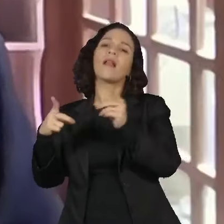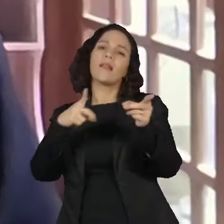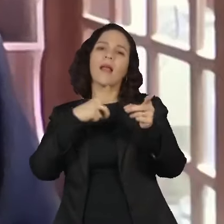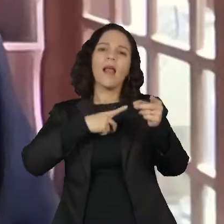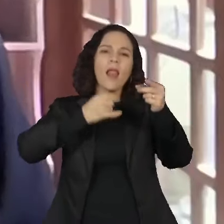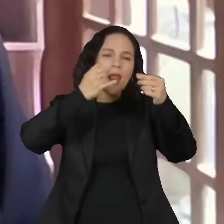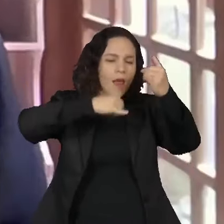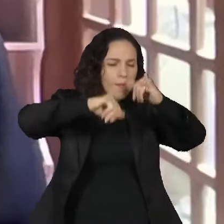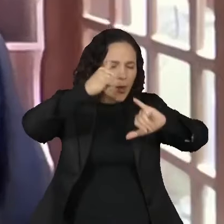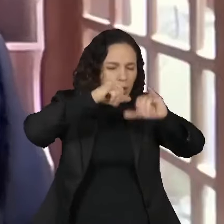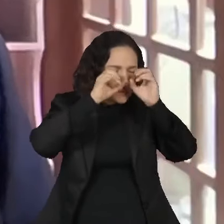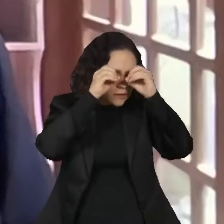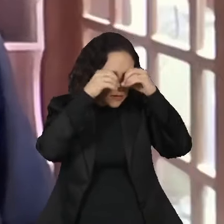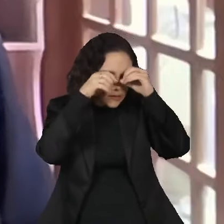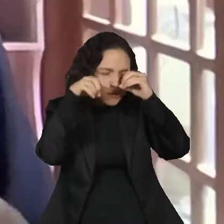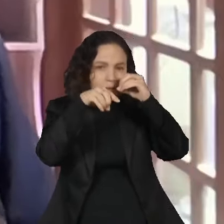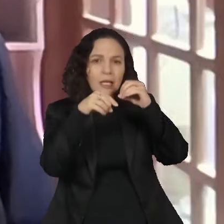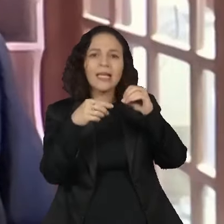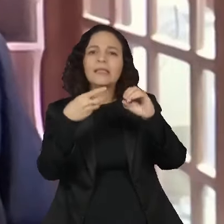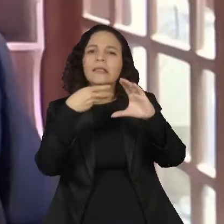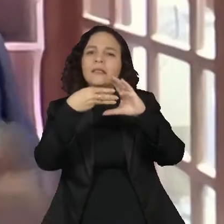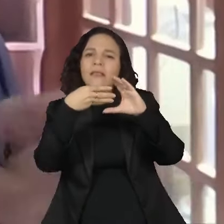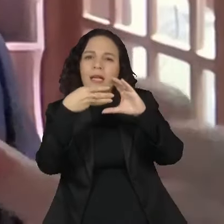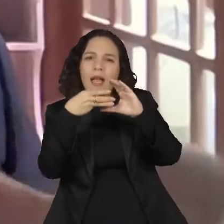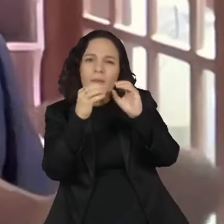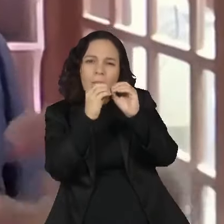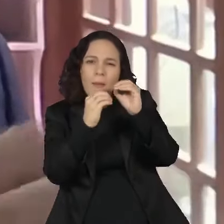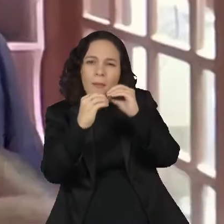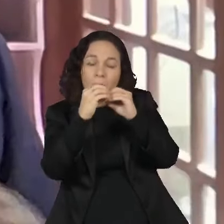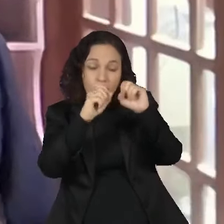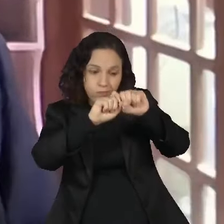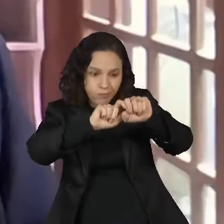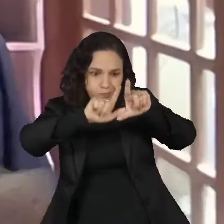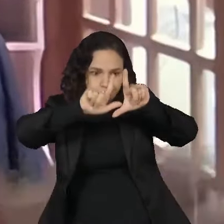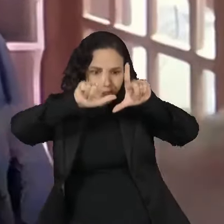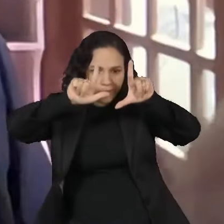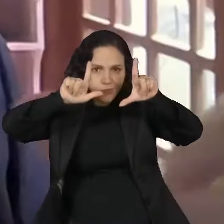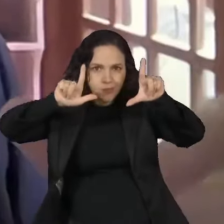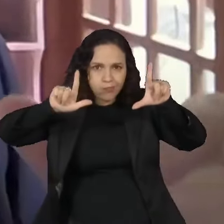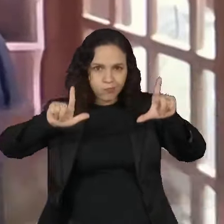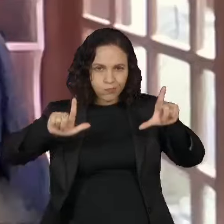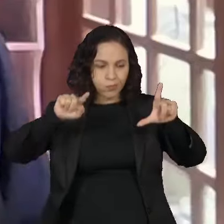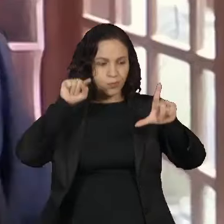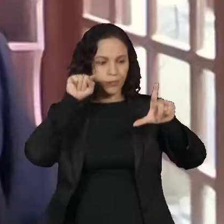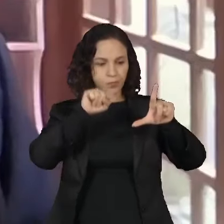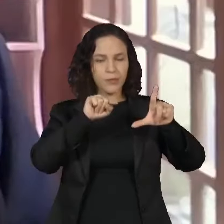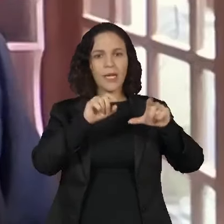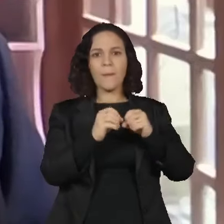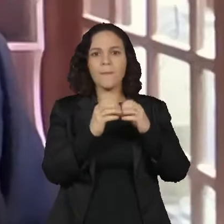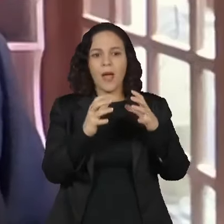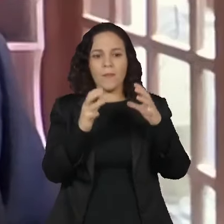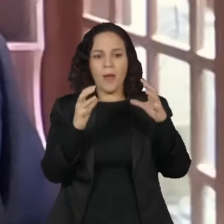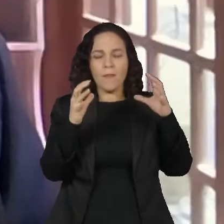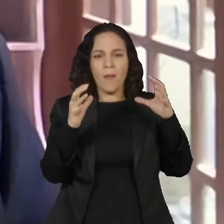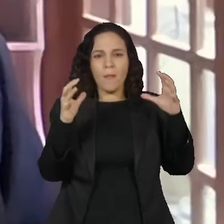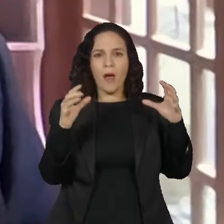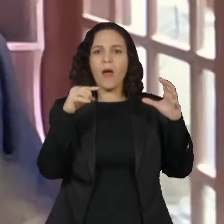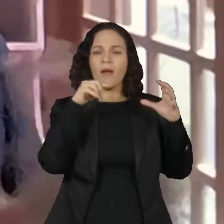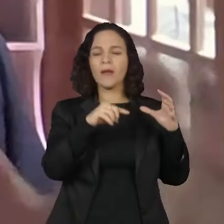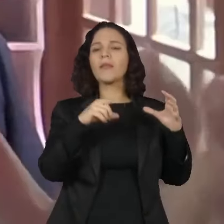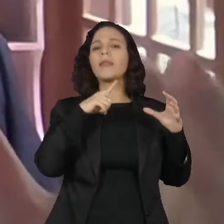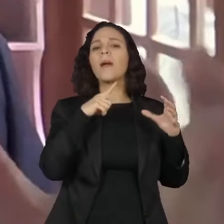laboratório. No laboratório, essas células são expandidas, então elas aumentam de número. E aí a gente faz um